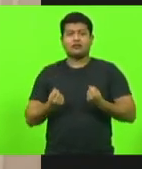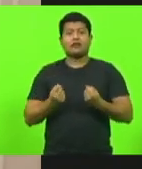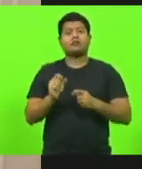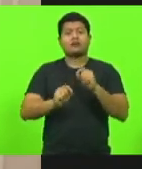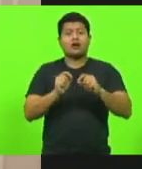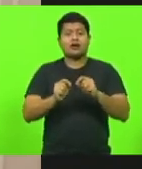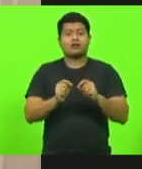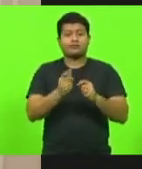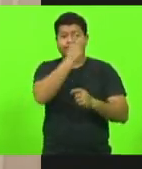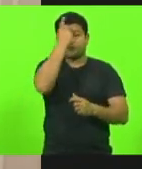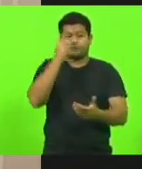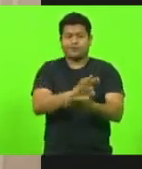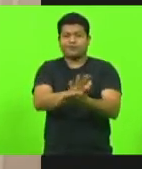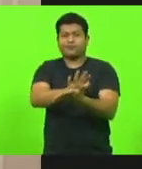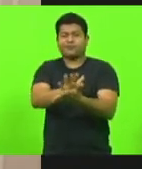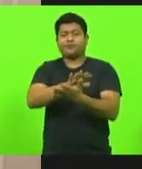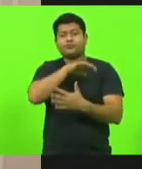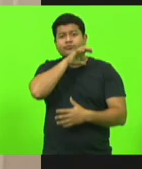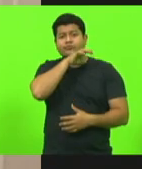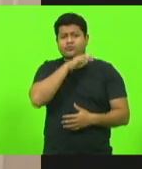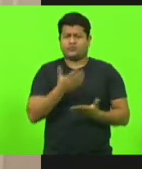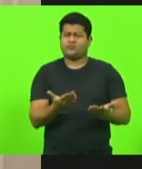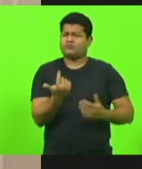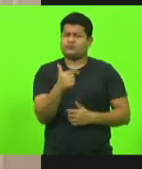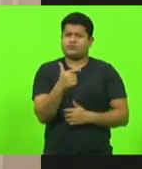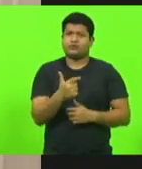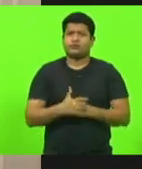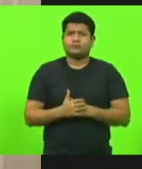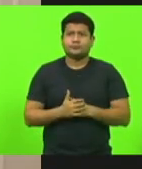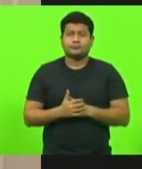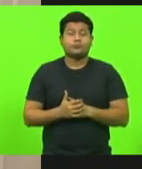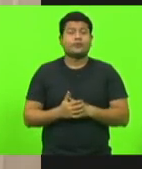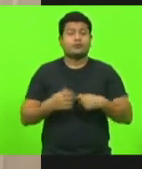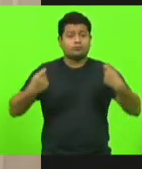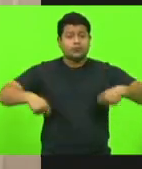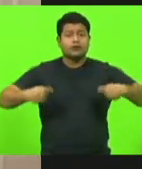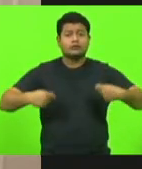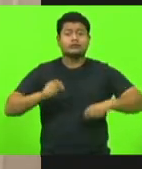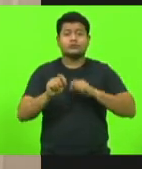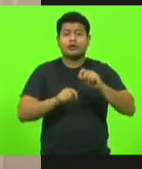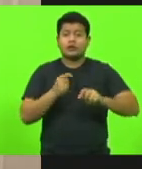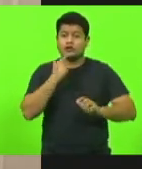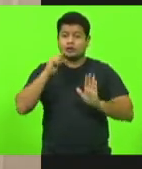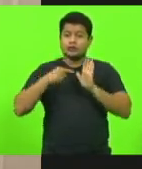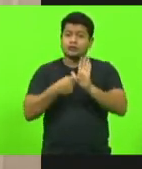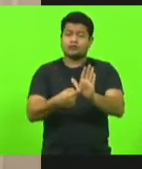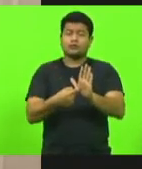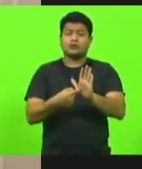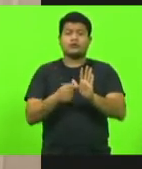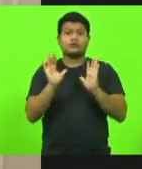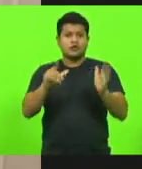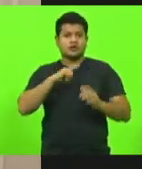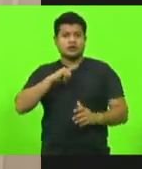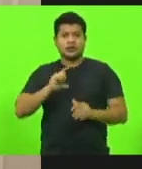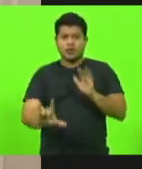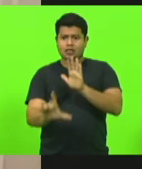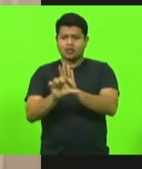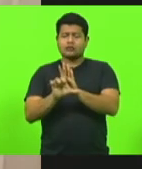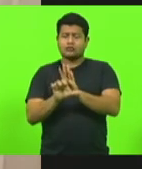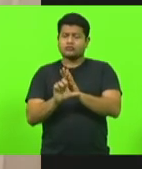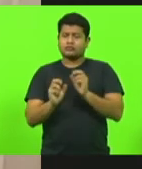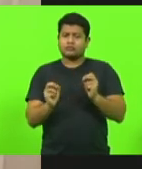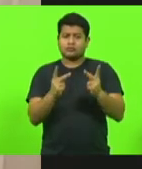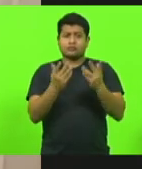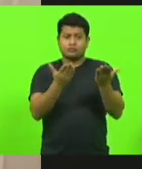dos animais. Então, tem que ser feito isso sim, denunciar, já existe lei, tudo bem, vossa excelência explicou agora sobre